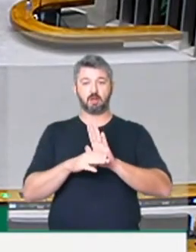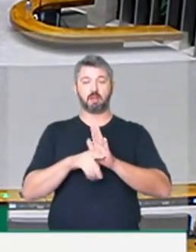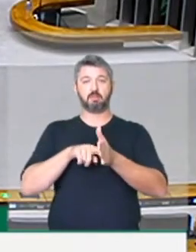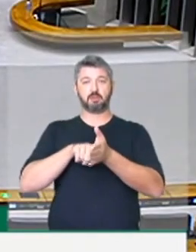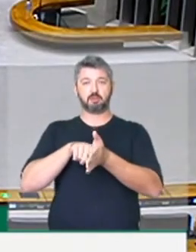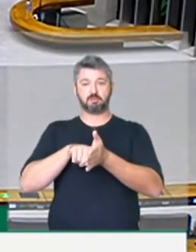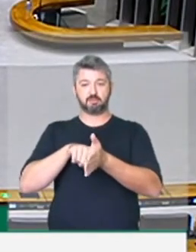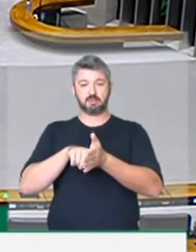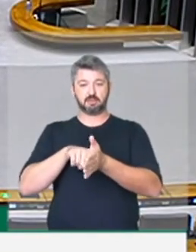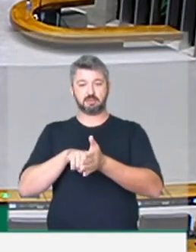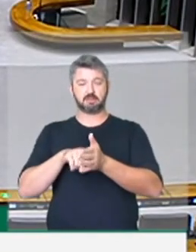do Covid-19.